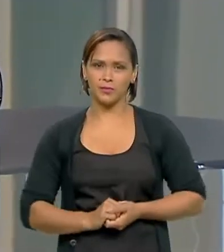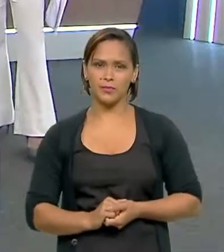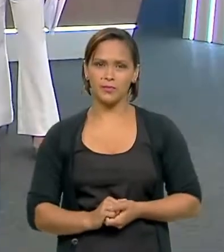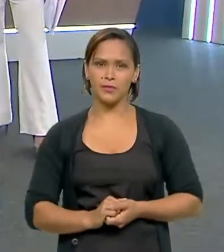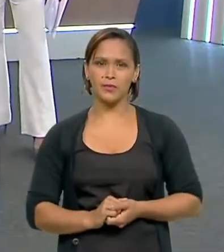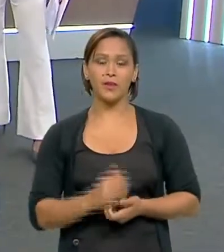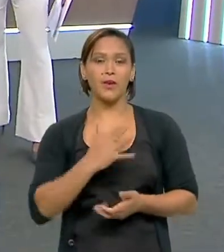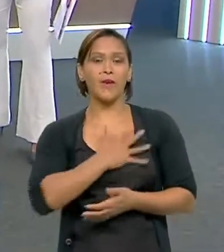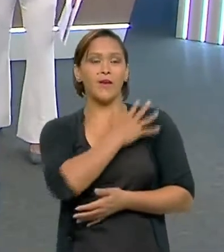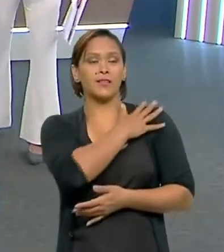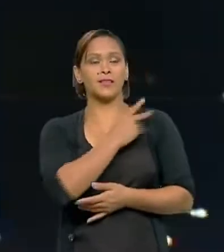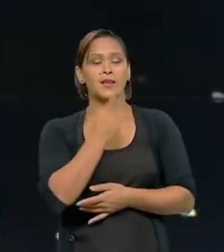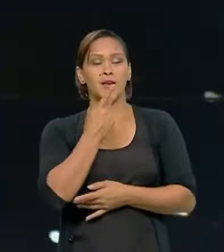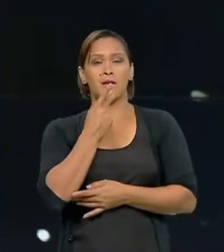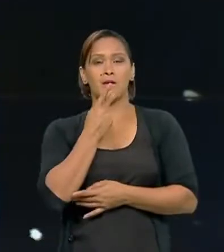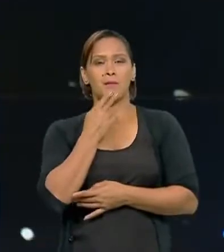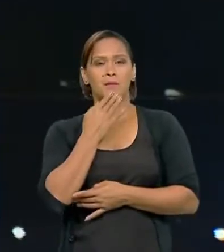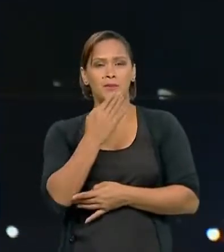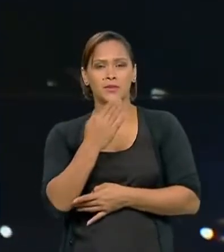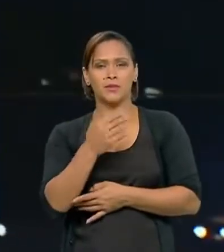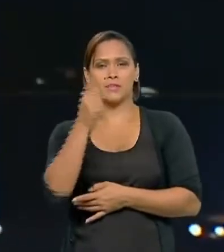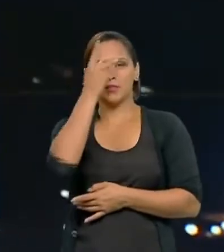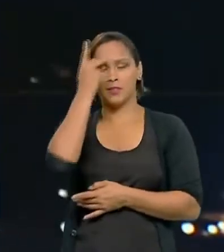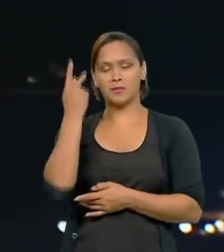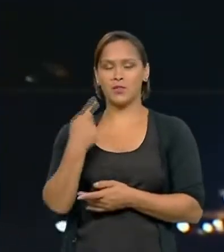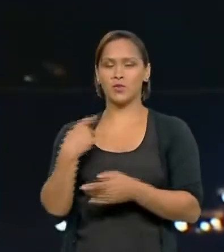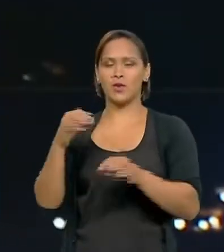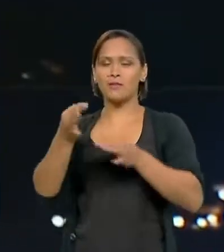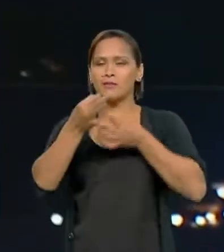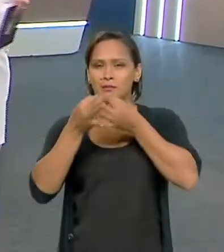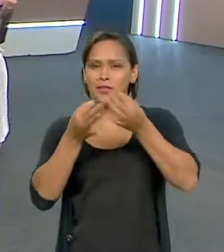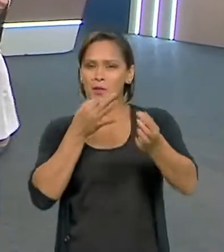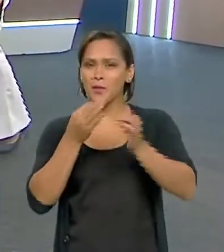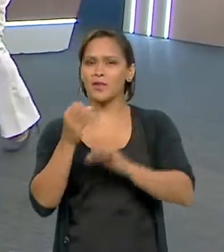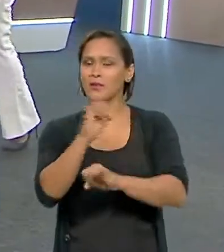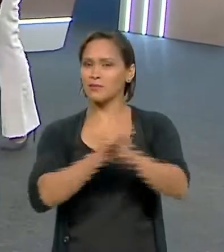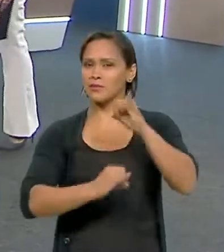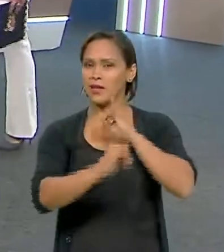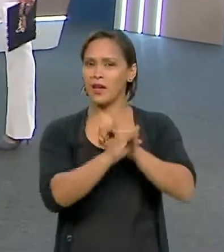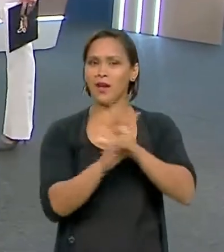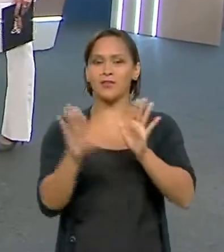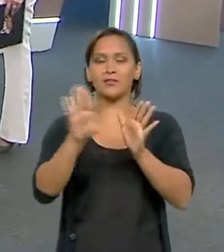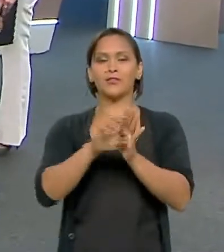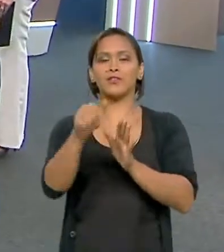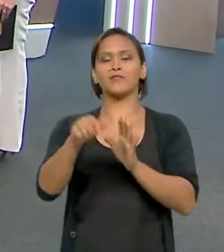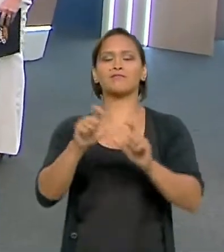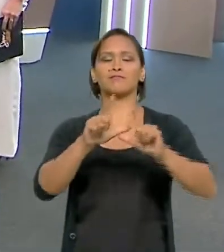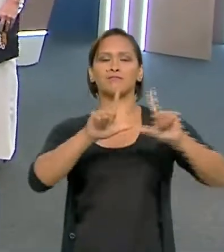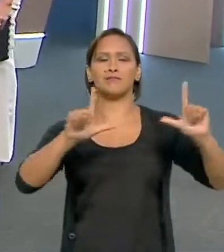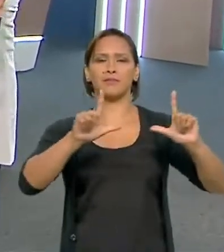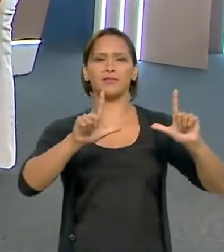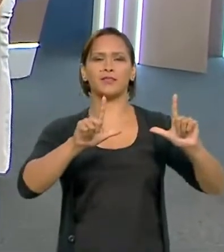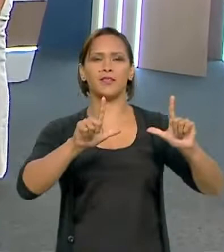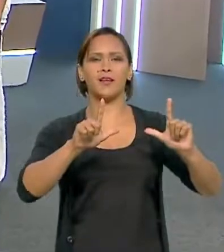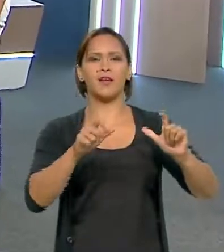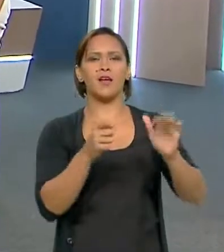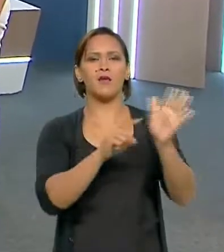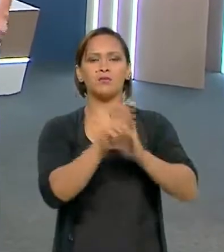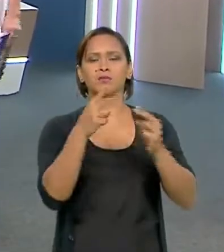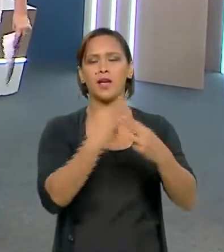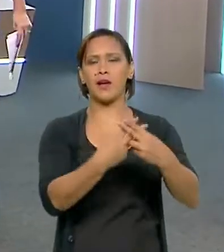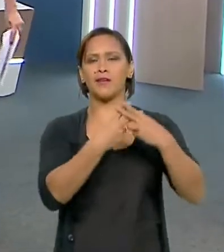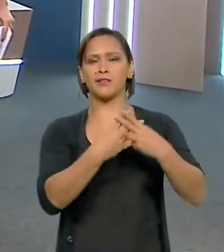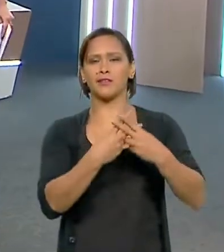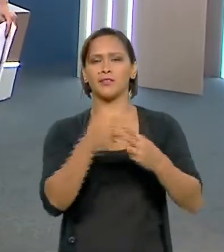general, eu pedi e as pessoas atenderam. Temos comentários pela internet chegando e vou mostrar aqui no telão para vocês. Vamos ver o o pessoal está mandando na hashtag